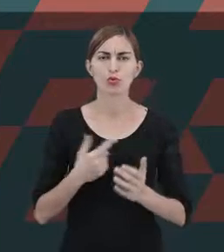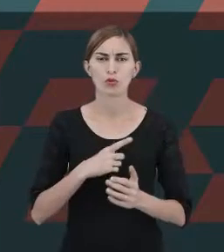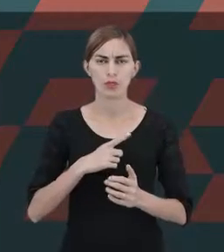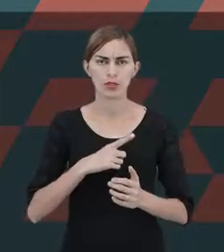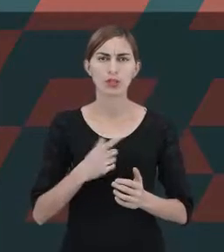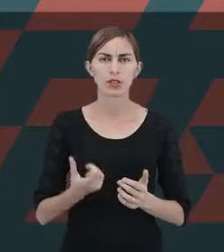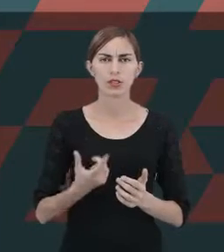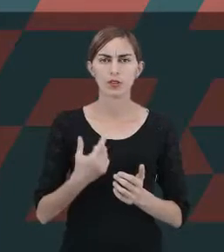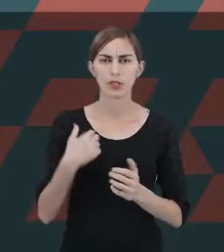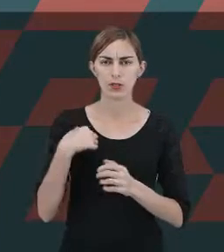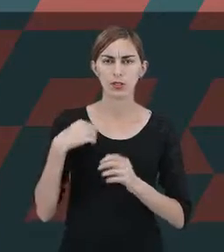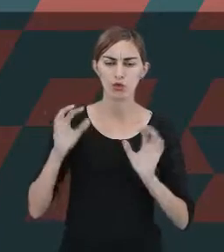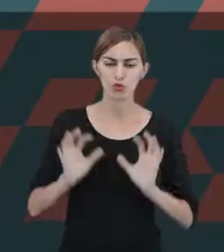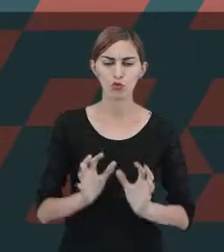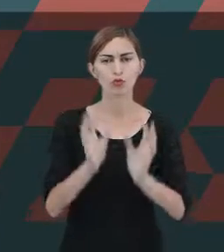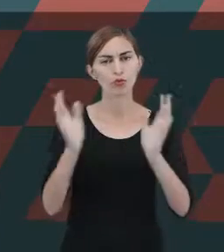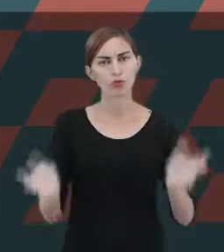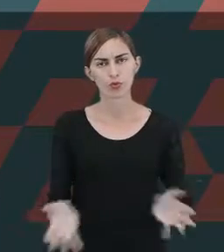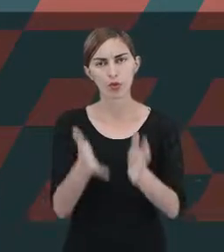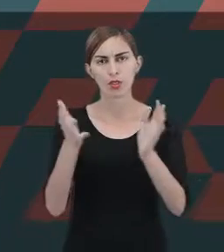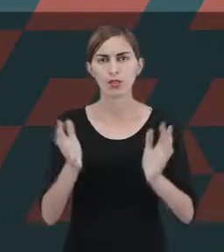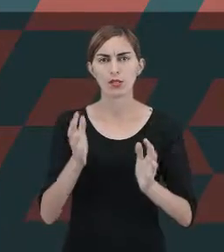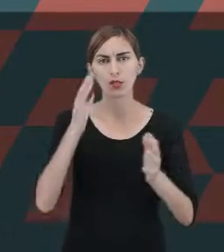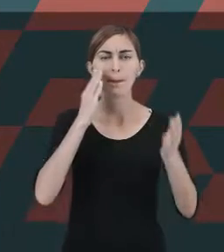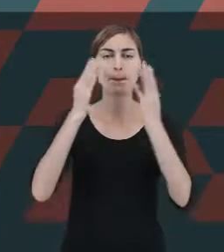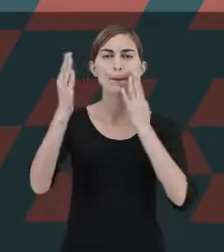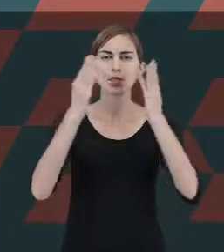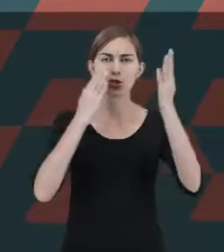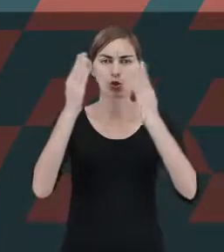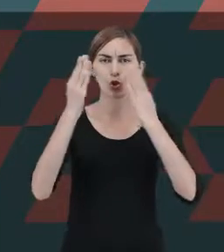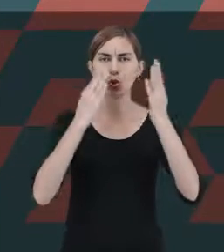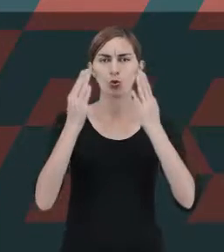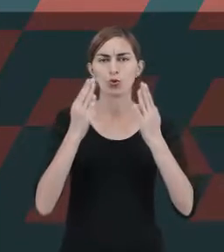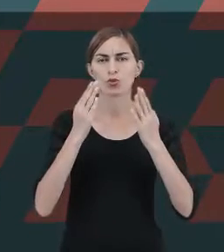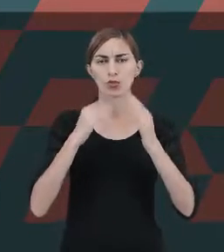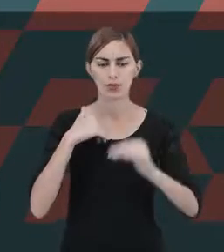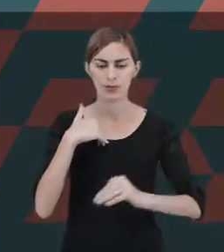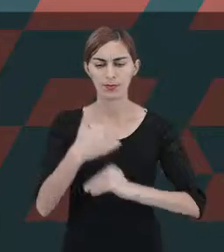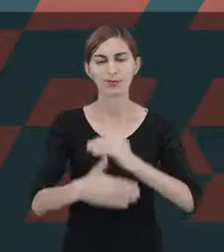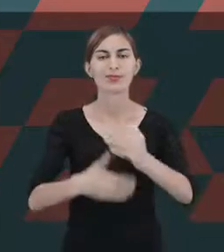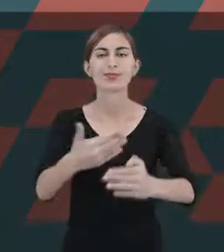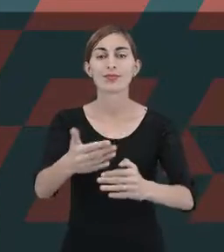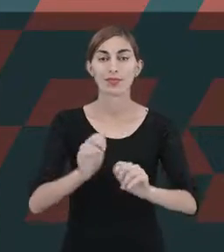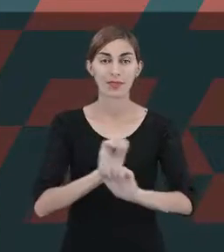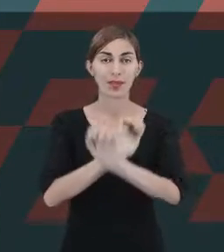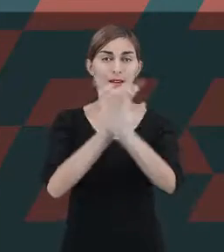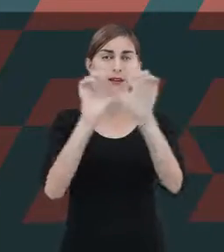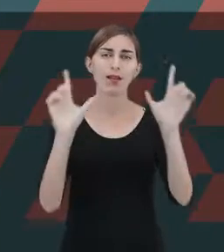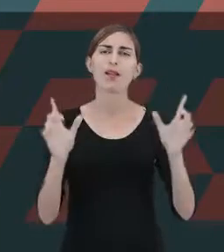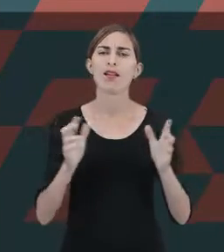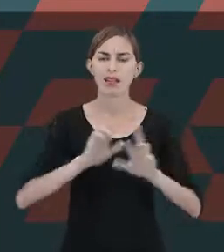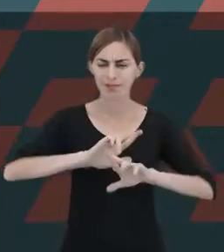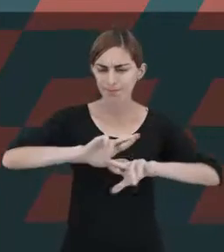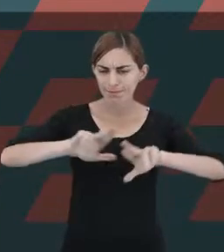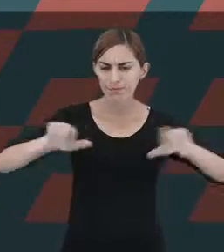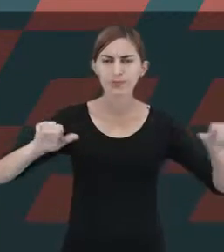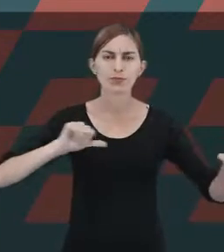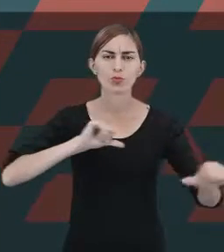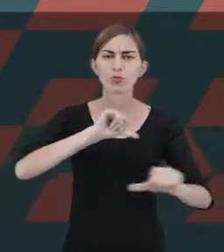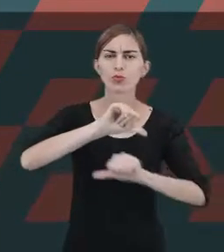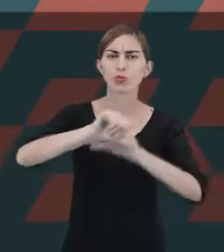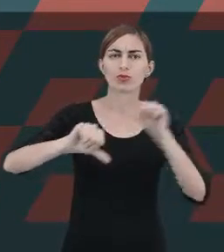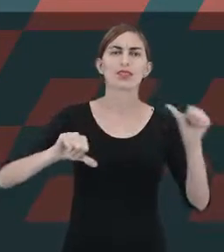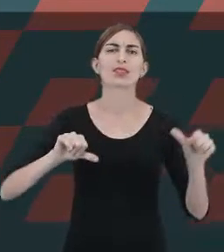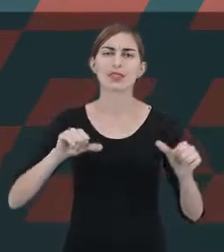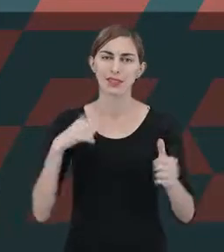influência a partir da psicologia do desenvolvimento. Claro que houveram inúmeras transformações desse